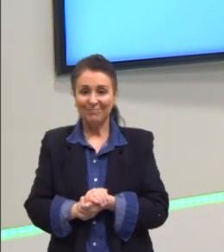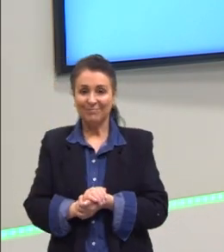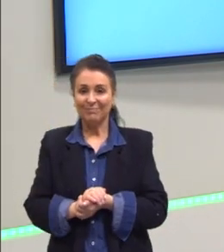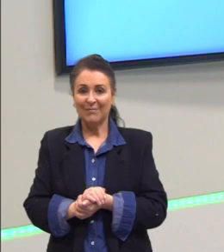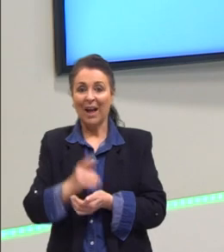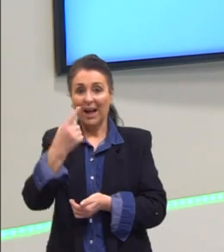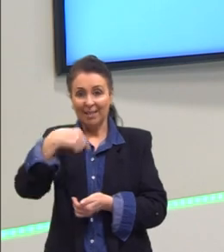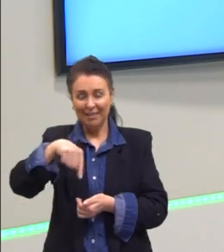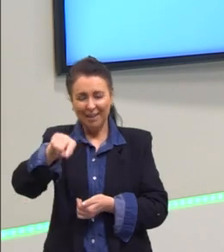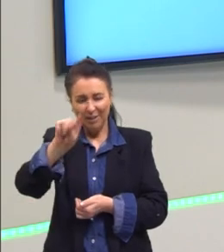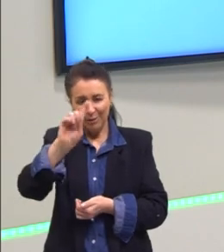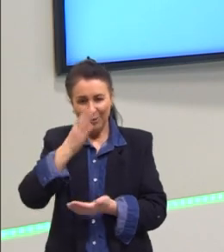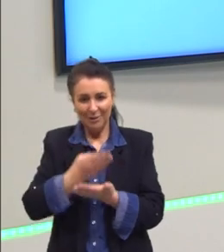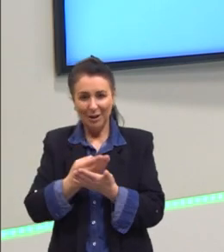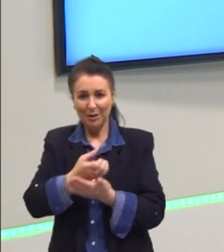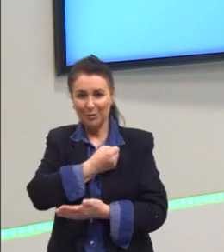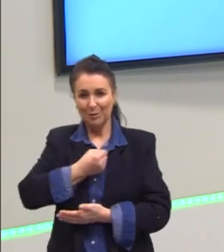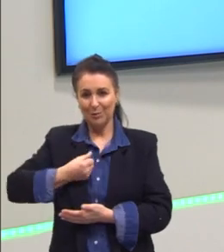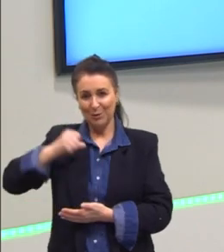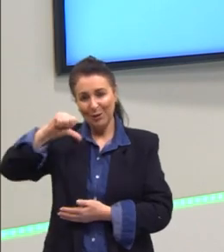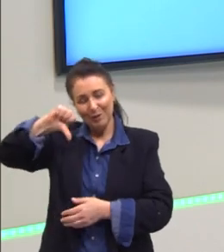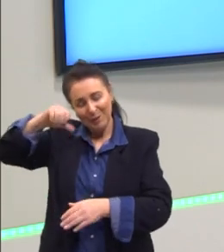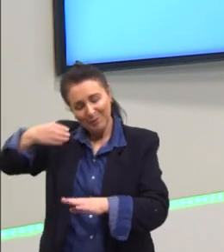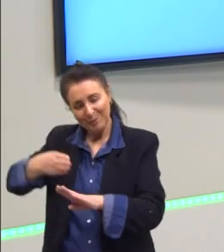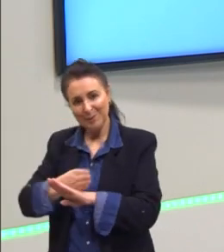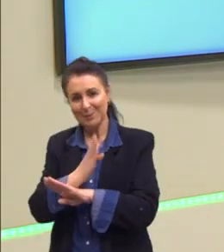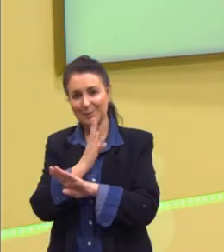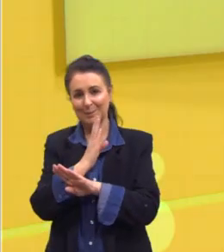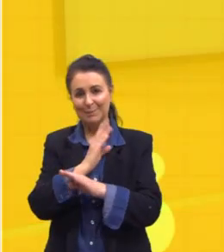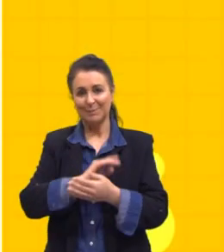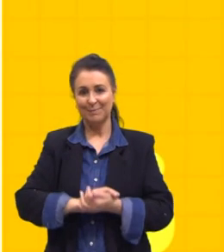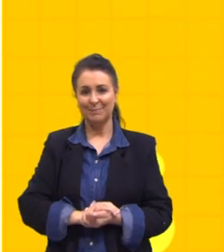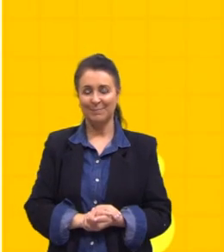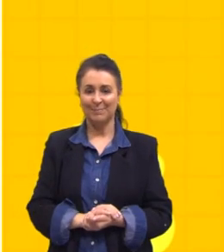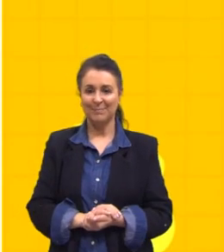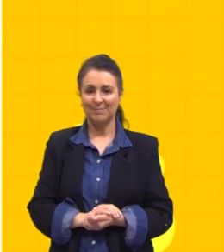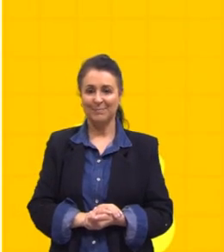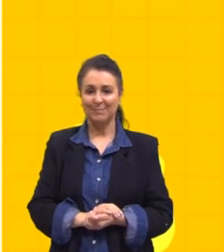Nos vemos lá na aula 9. Partiu passar. Tchau.